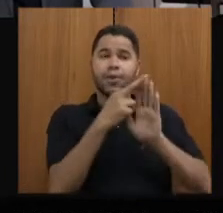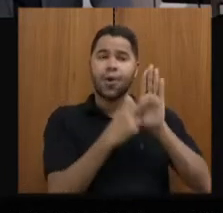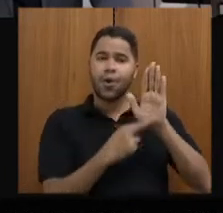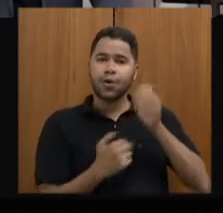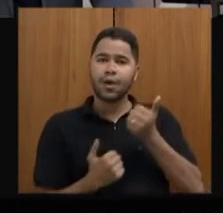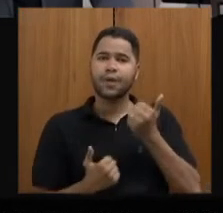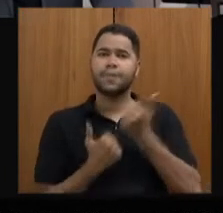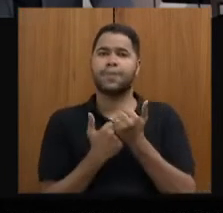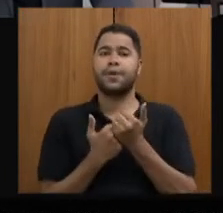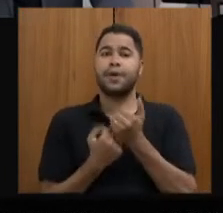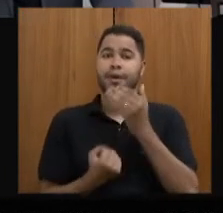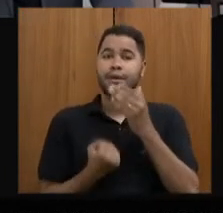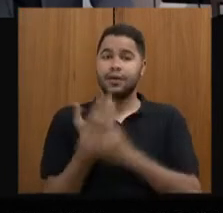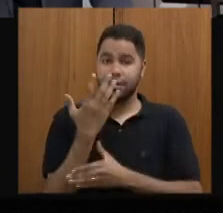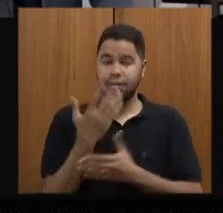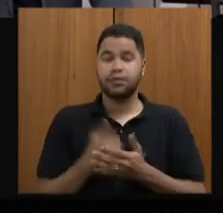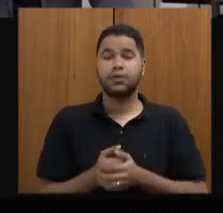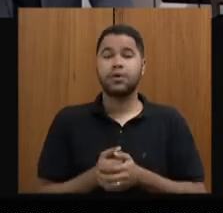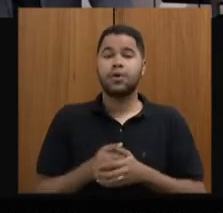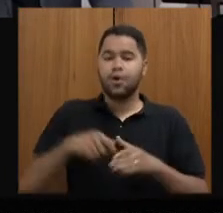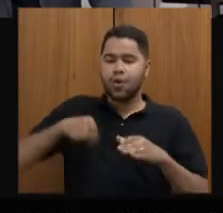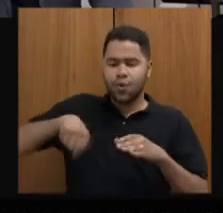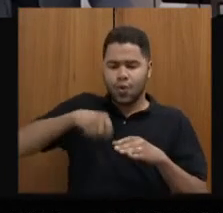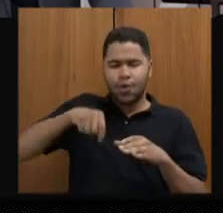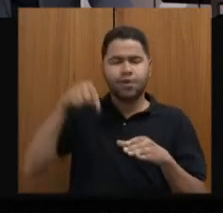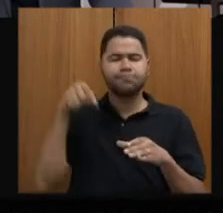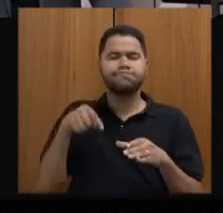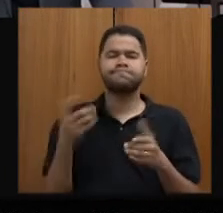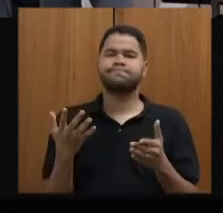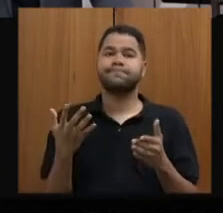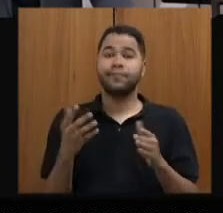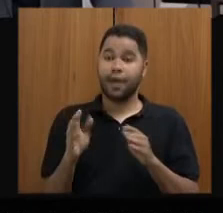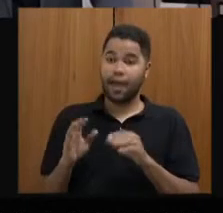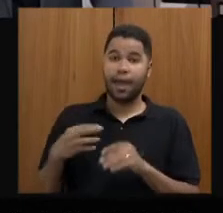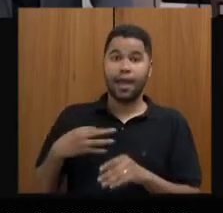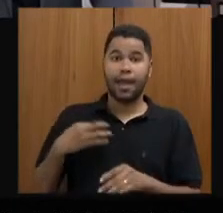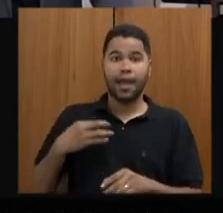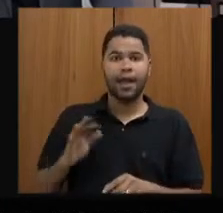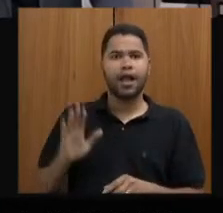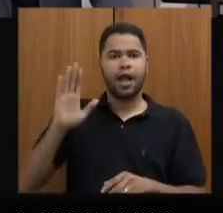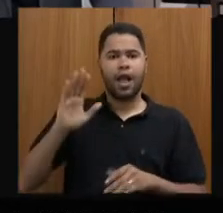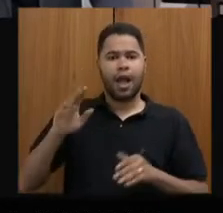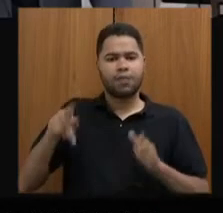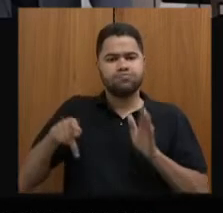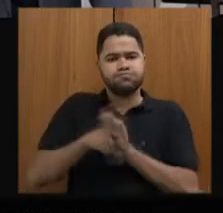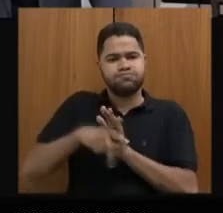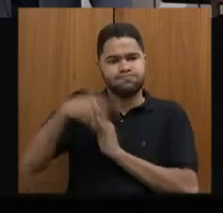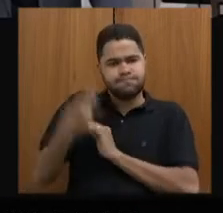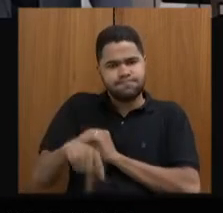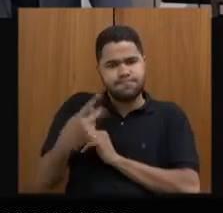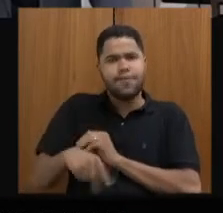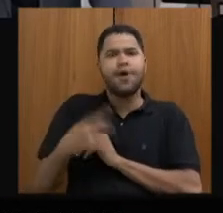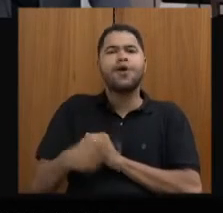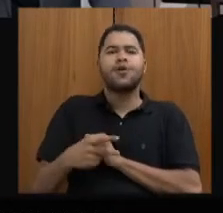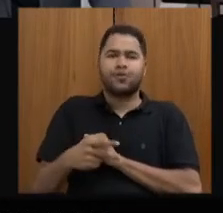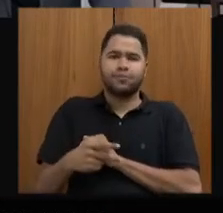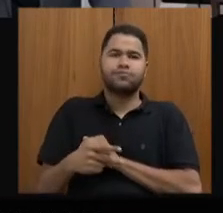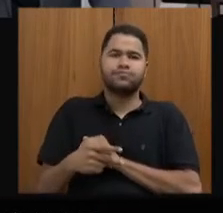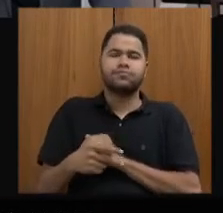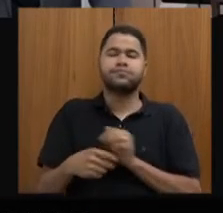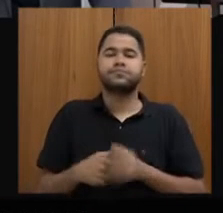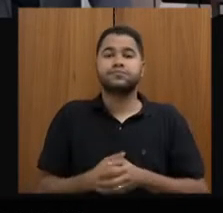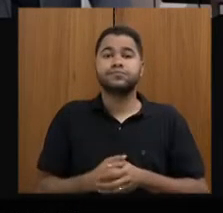na criação do selo Cozinha Mineira. Cozinha Essa, que é candidata a Patrimônio Histórico do Estado de Minas Gerais, pelo IEFA.